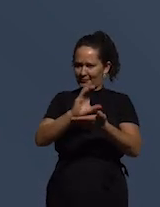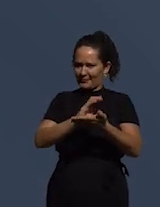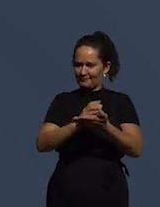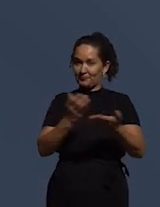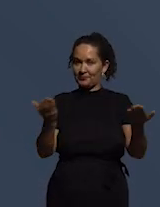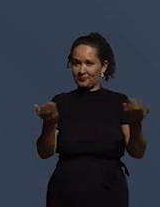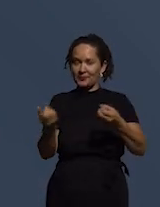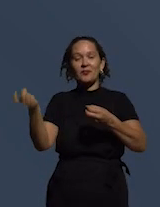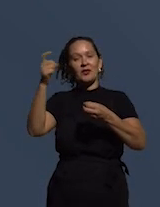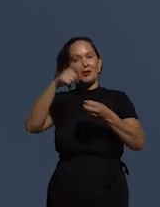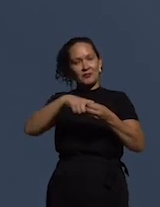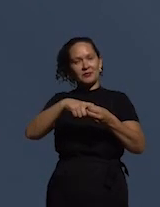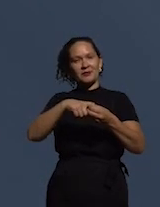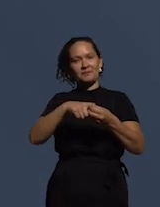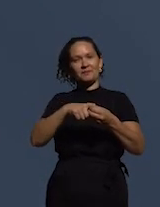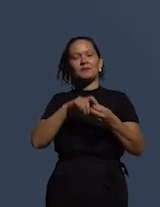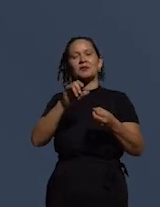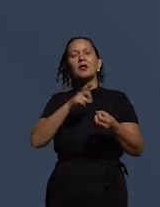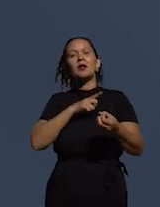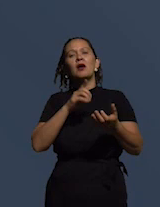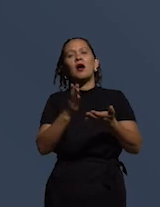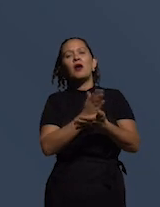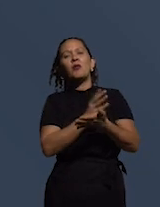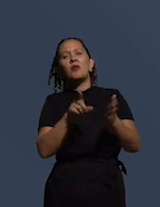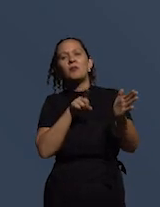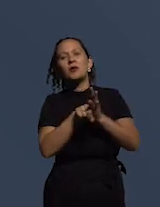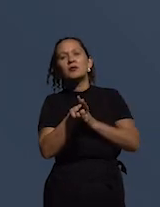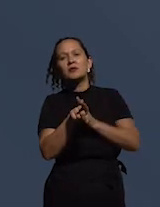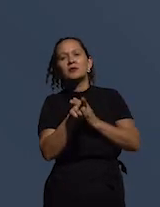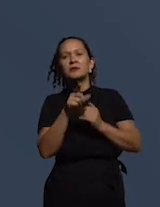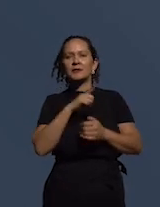para a Vivian vou ver se tem mais alguma pergunta aqui para a gente